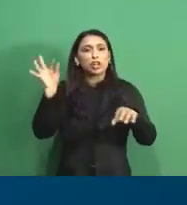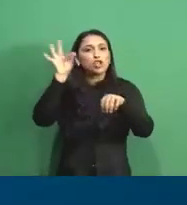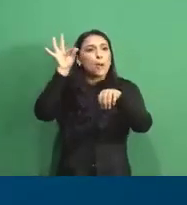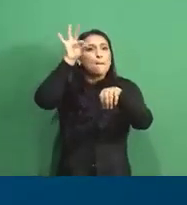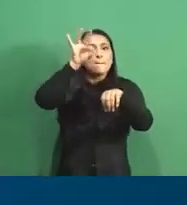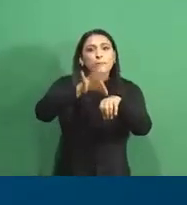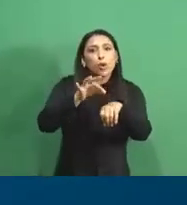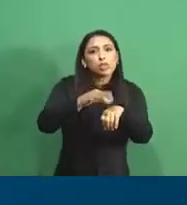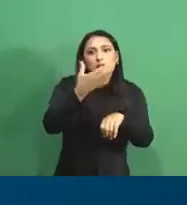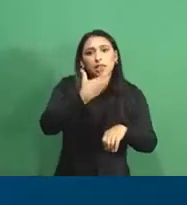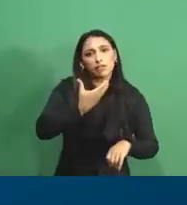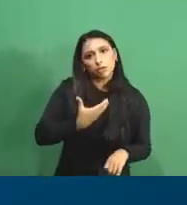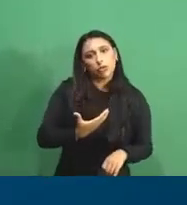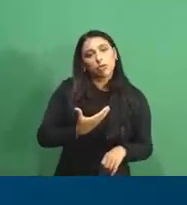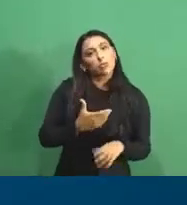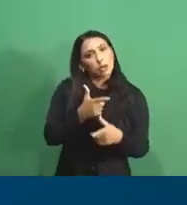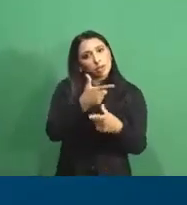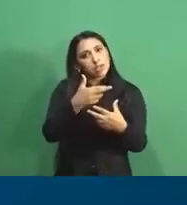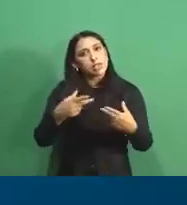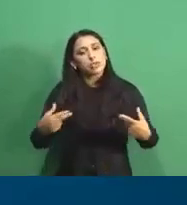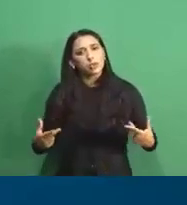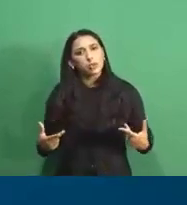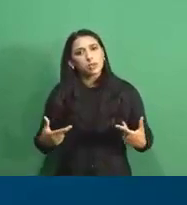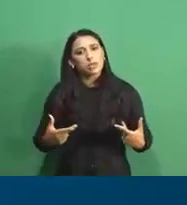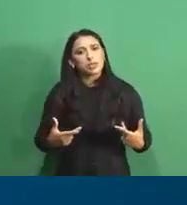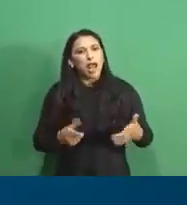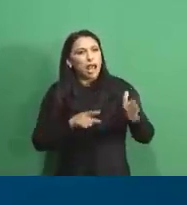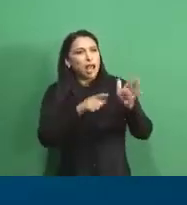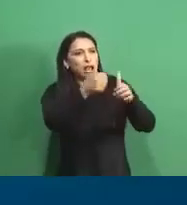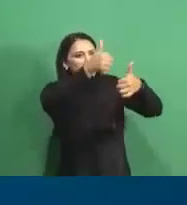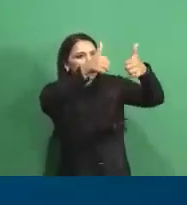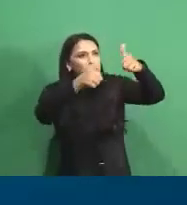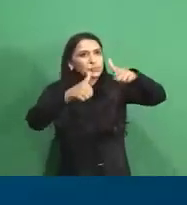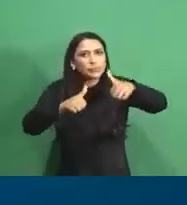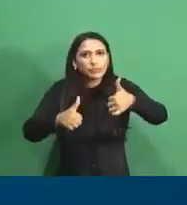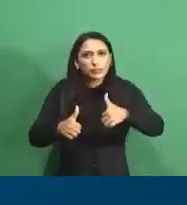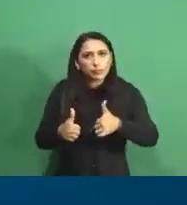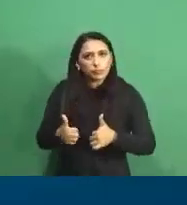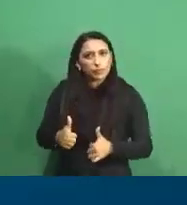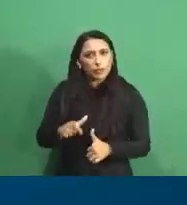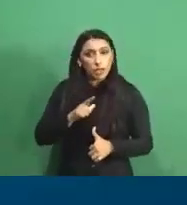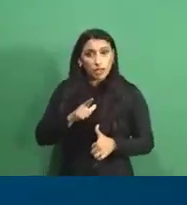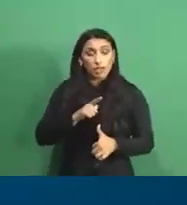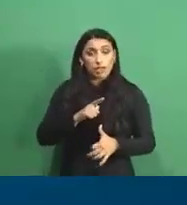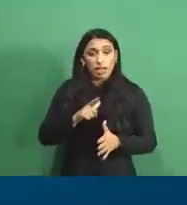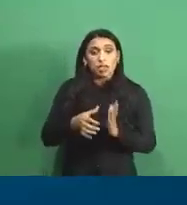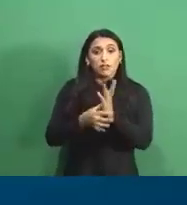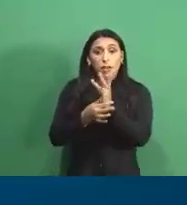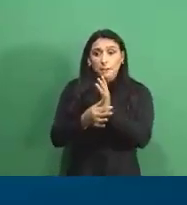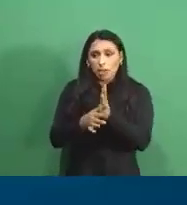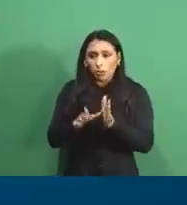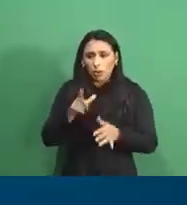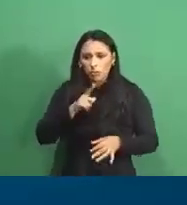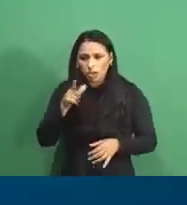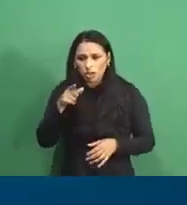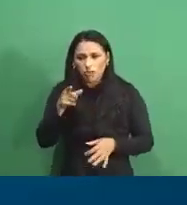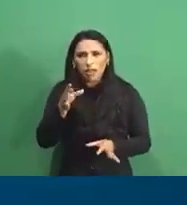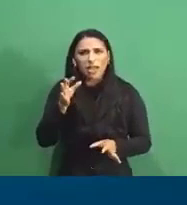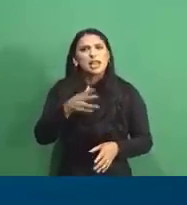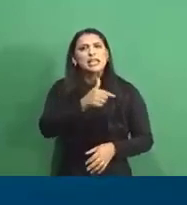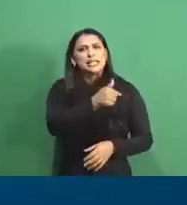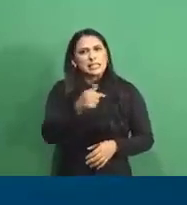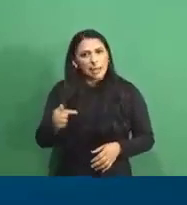conta dessas barreiras sanitárias. O mapeamento que a gente tem hoje, o monitoramento, é feito manualmente. E a precisão, então, é